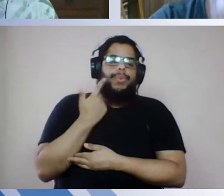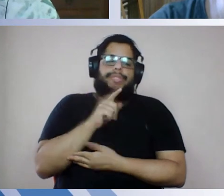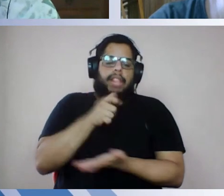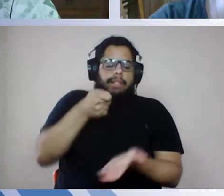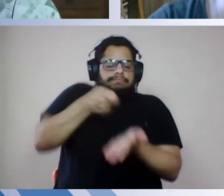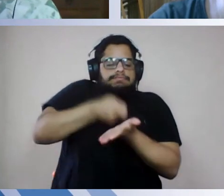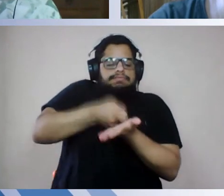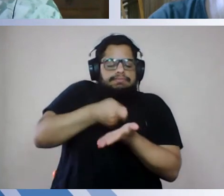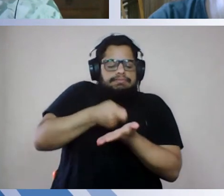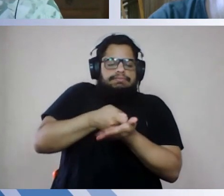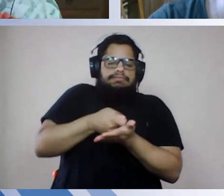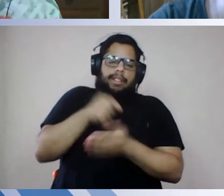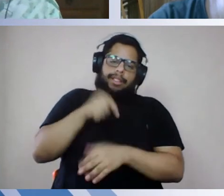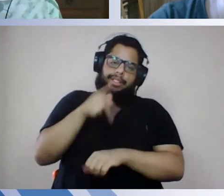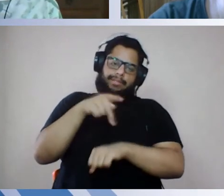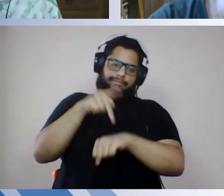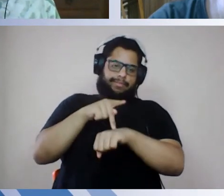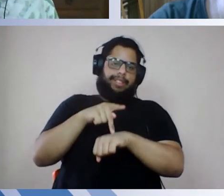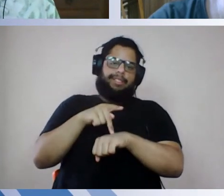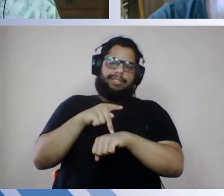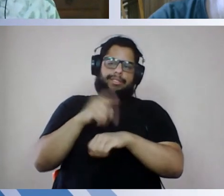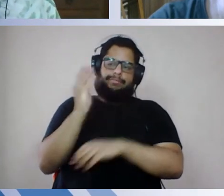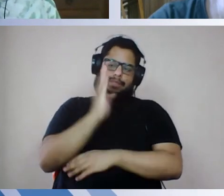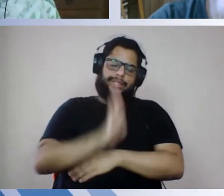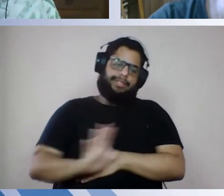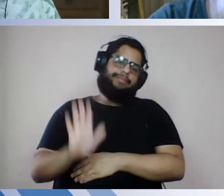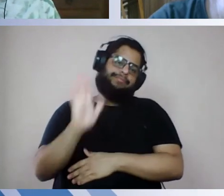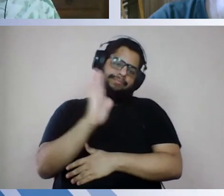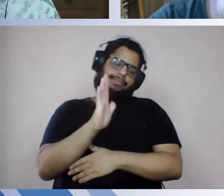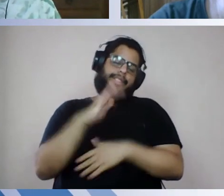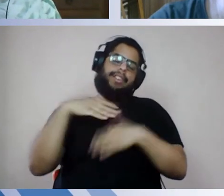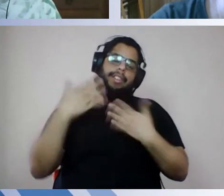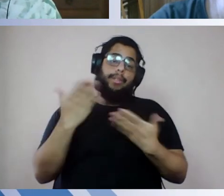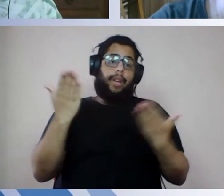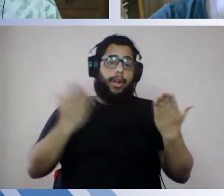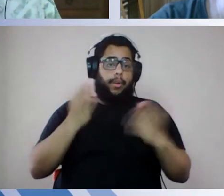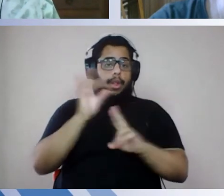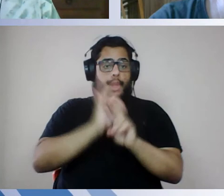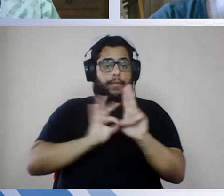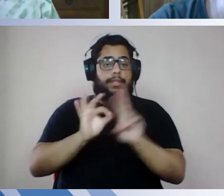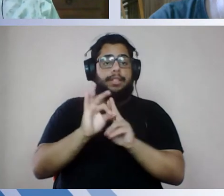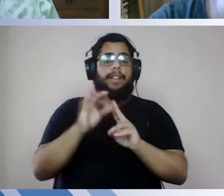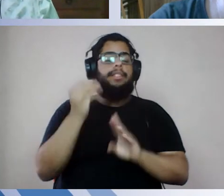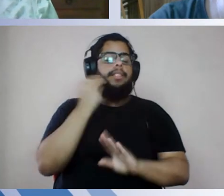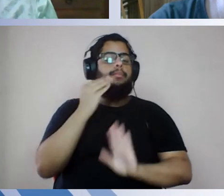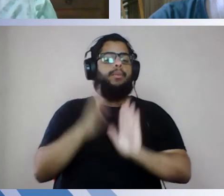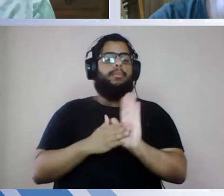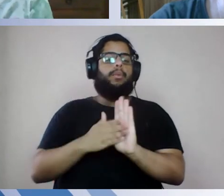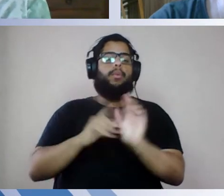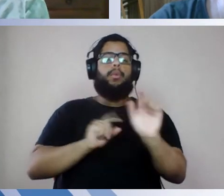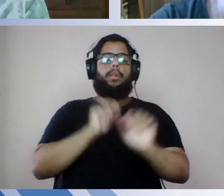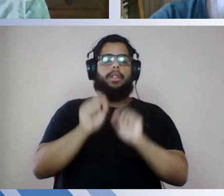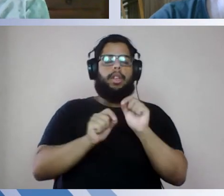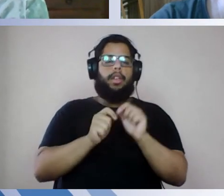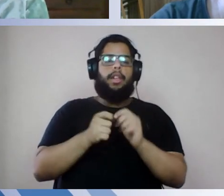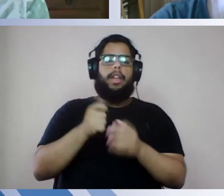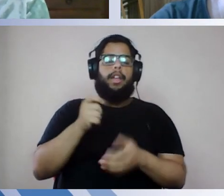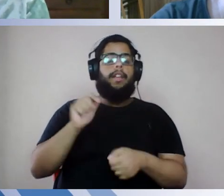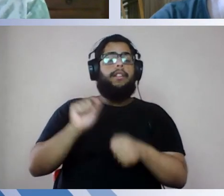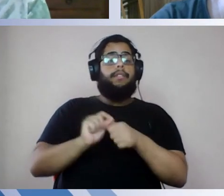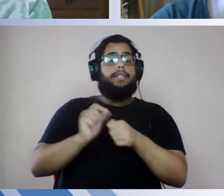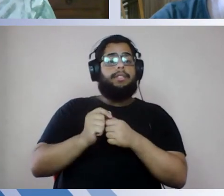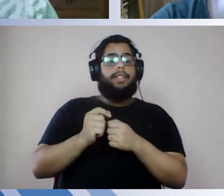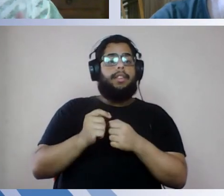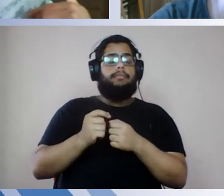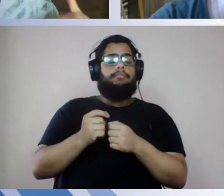país, né, e então agora o que a UFSCar está tentando propor? Que se faça aquilo que nunca foi feito para combater